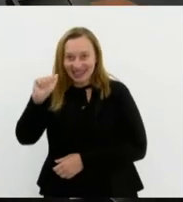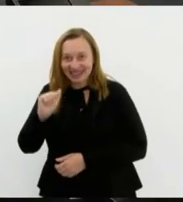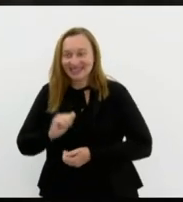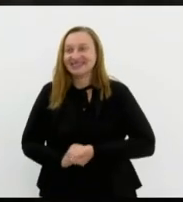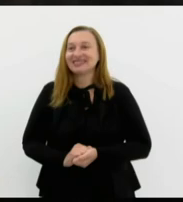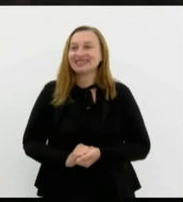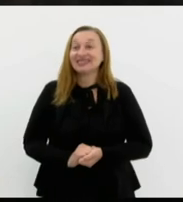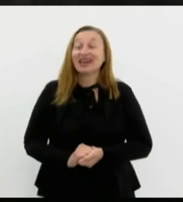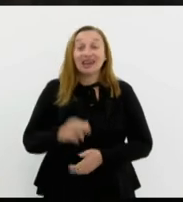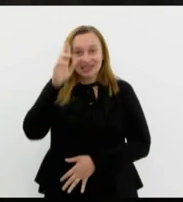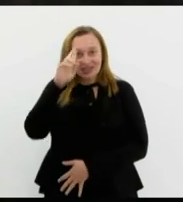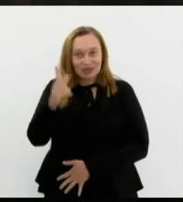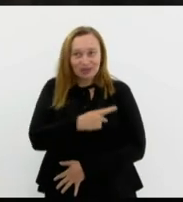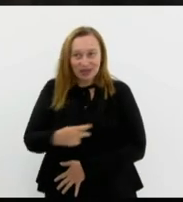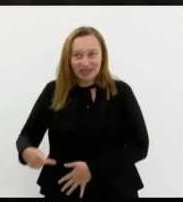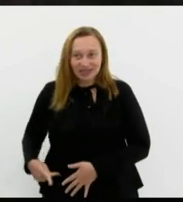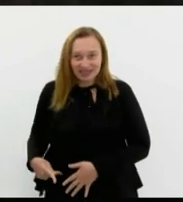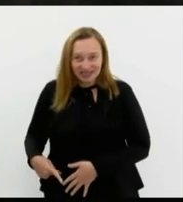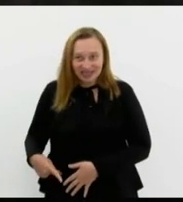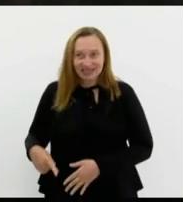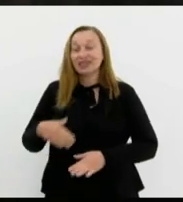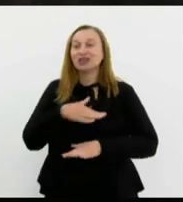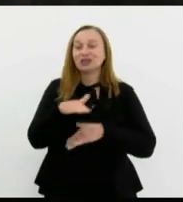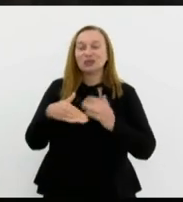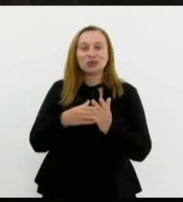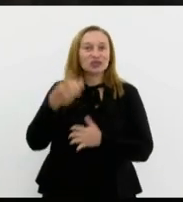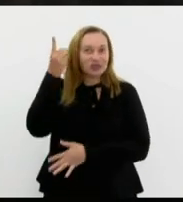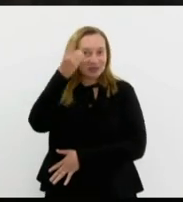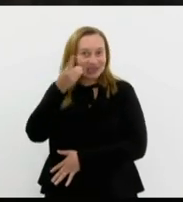Senhora presidente, senhores deputados, senhoras deputadas.